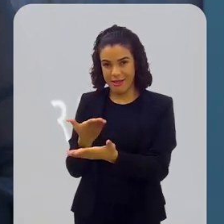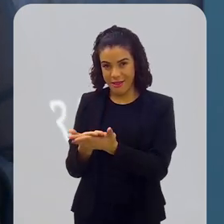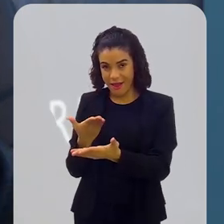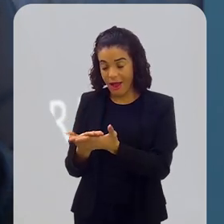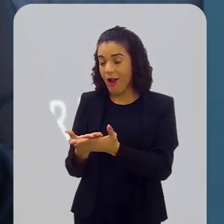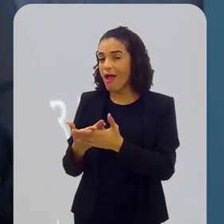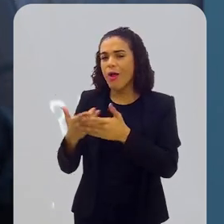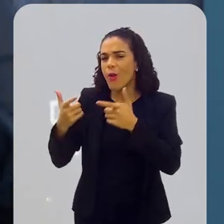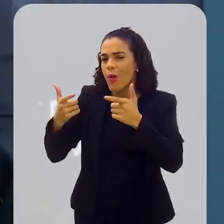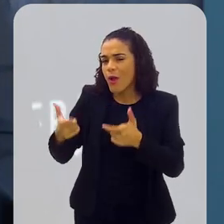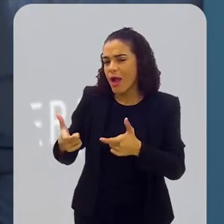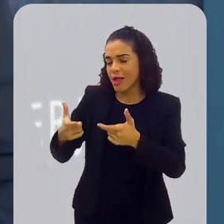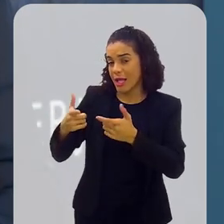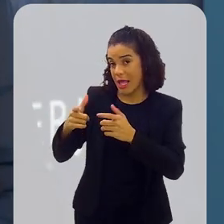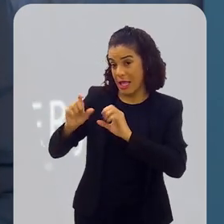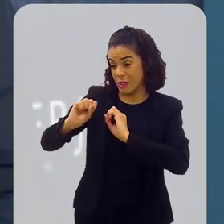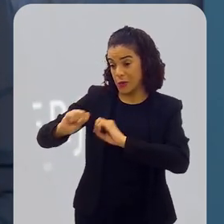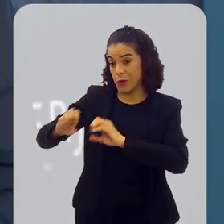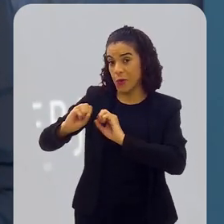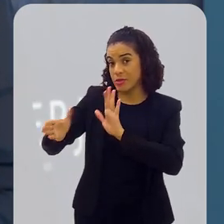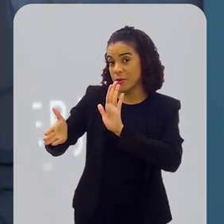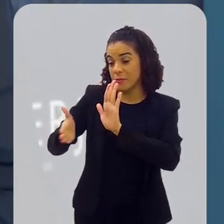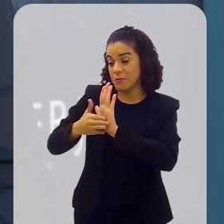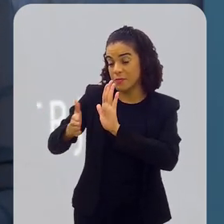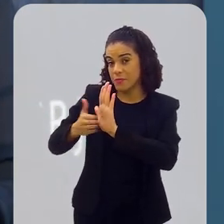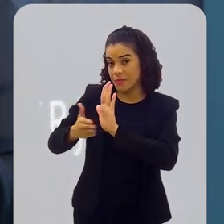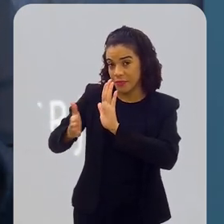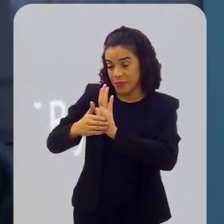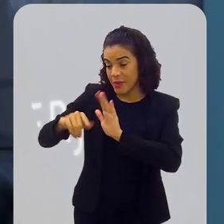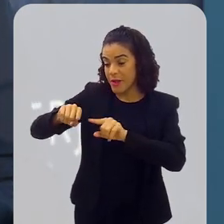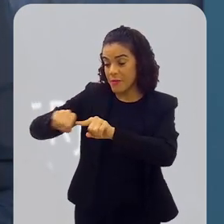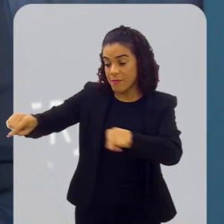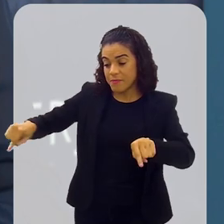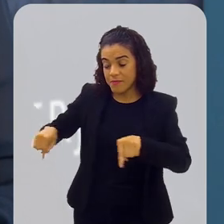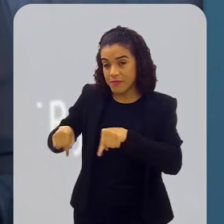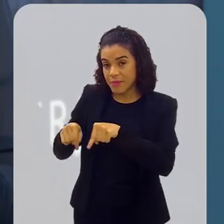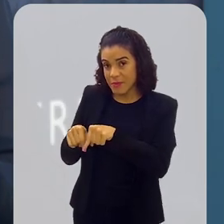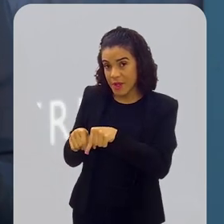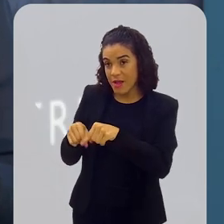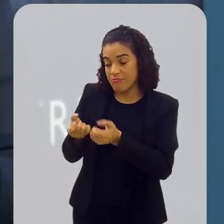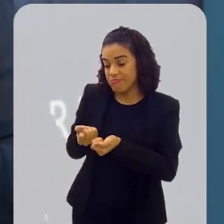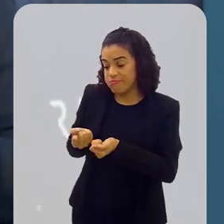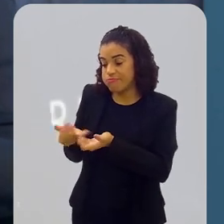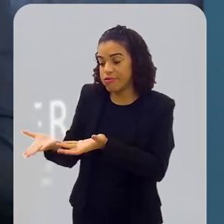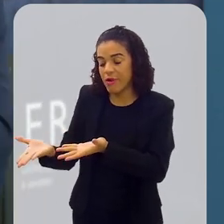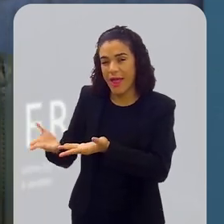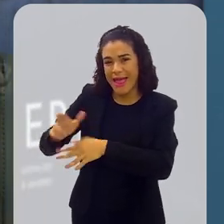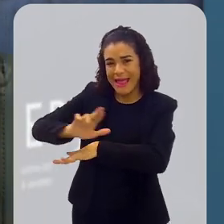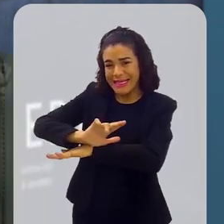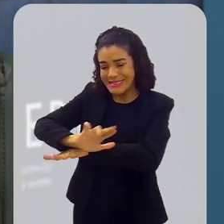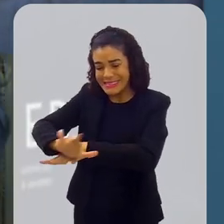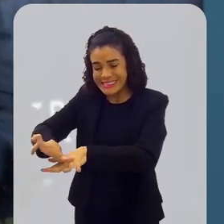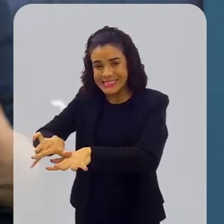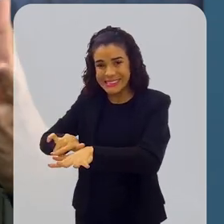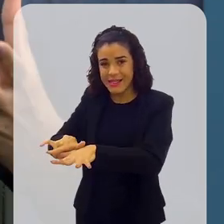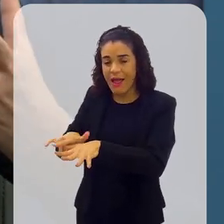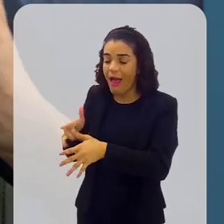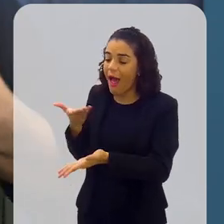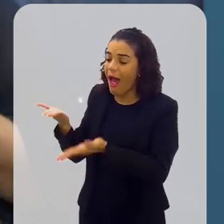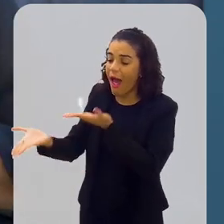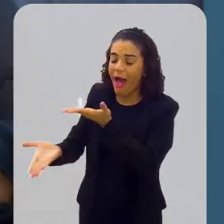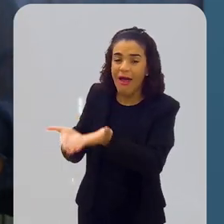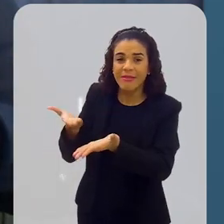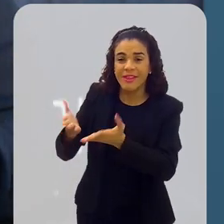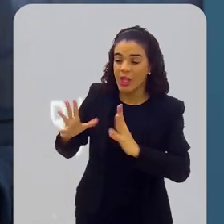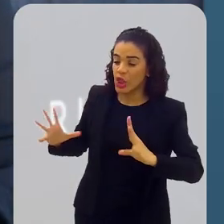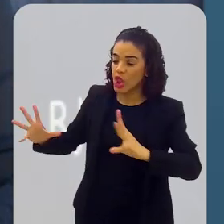onde a educação que vai ser proposta para essa turma, para essa sala, ela é diversa, atendendo a